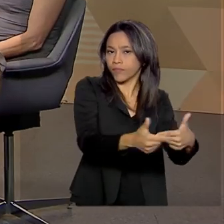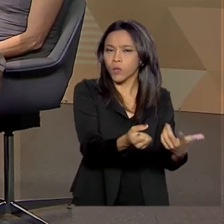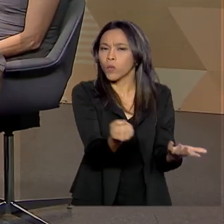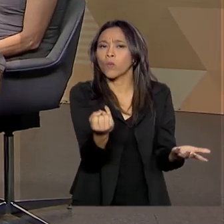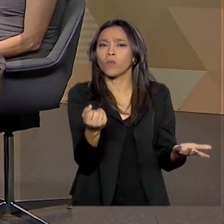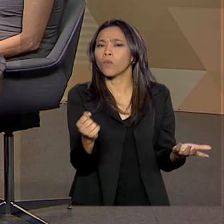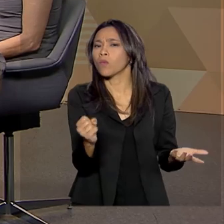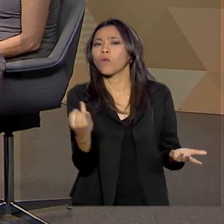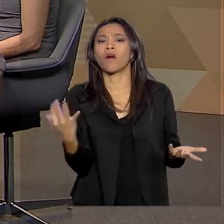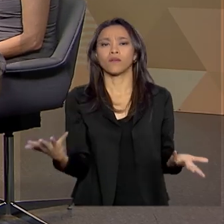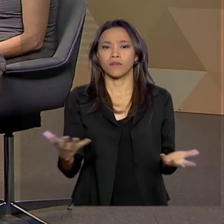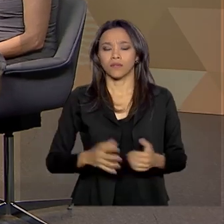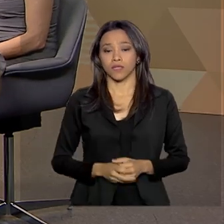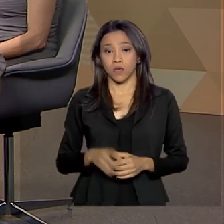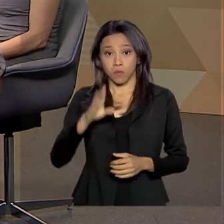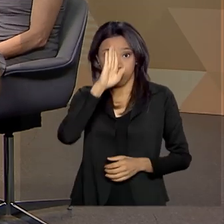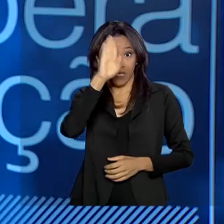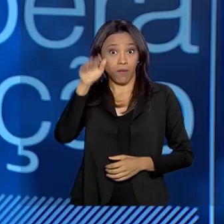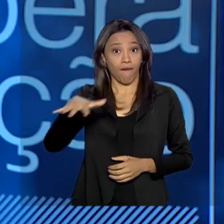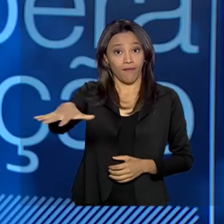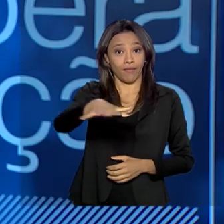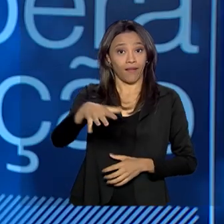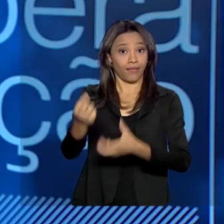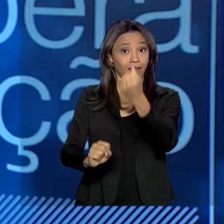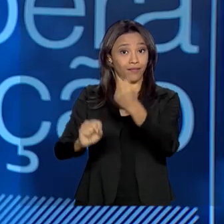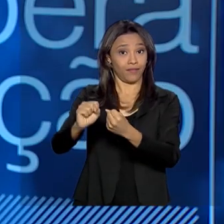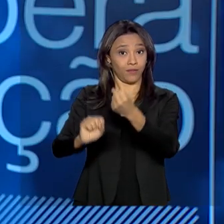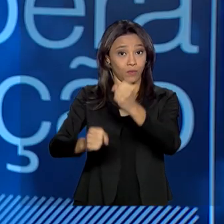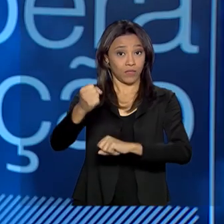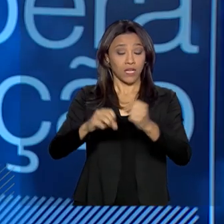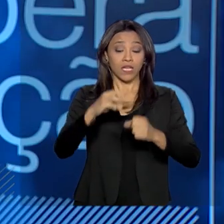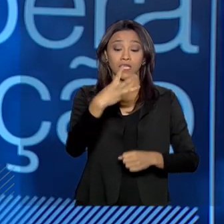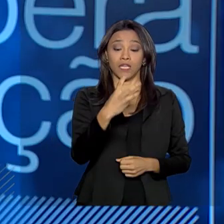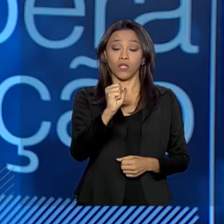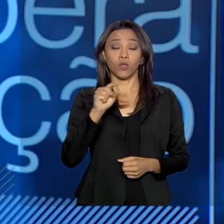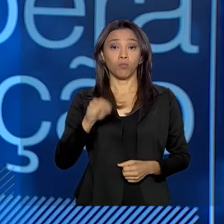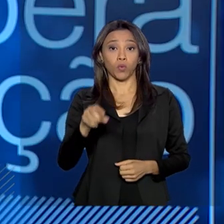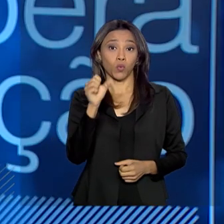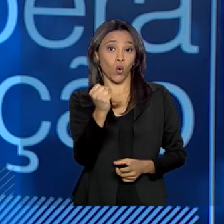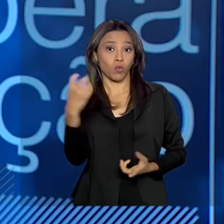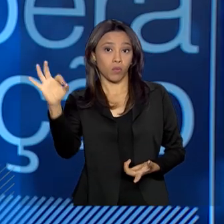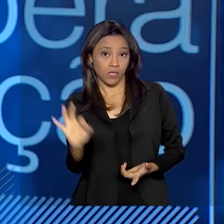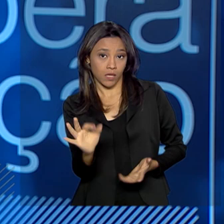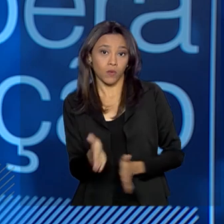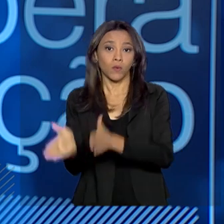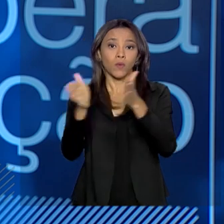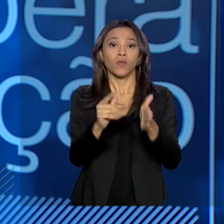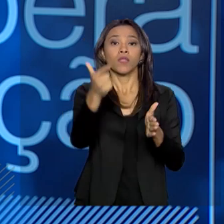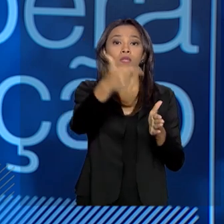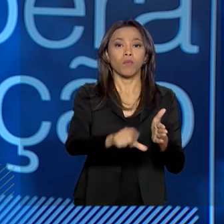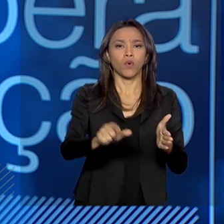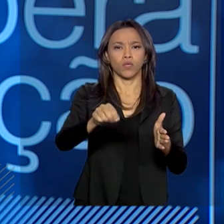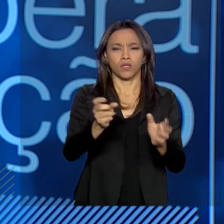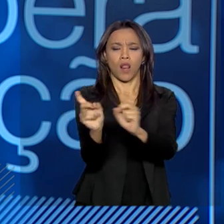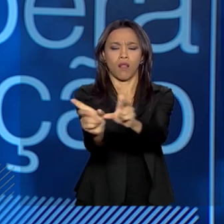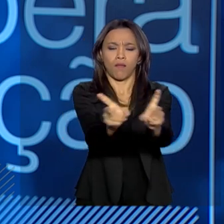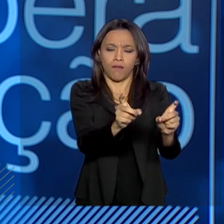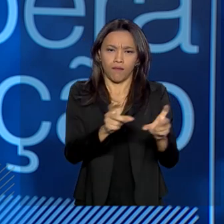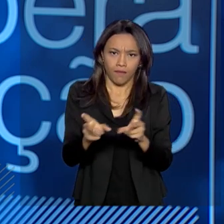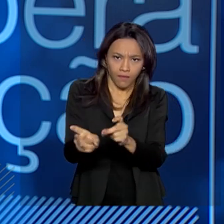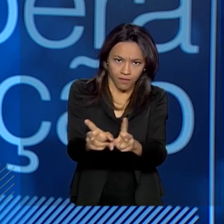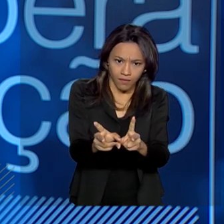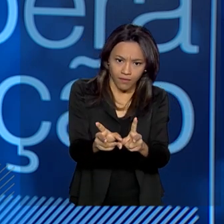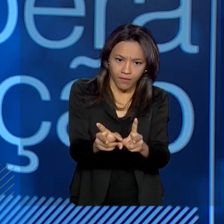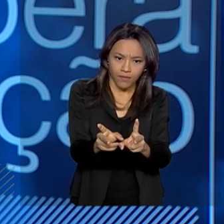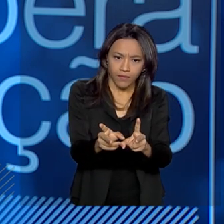O principal setor é a indústria, respondendo por 38,8%, e seguido pelo comércio e